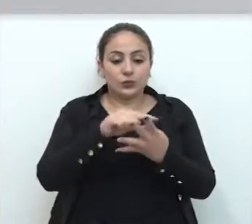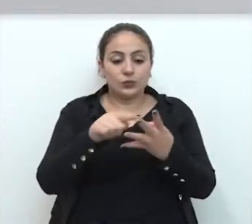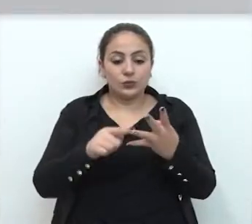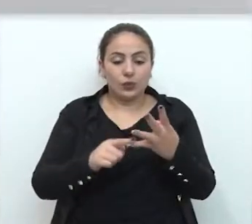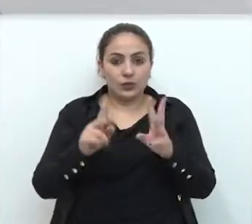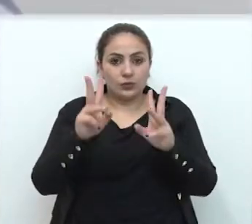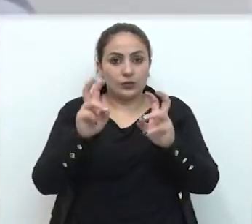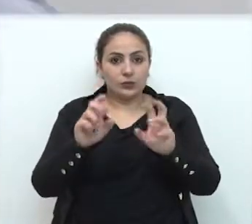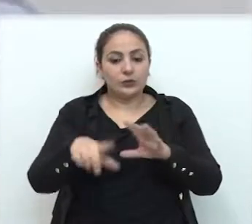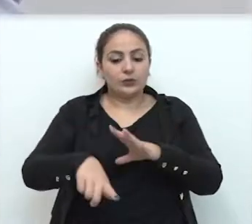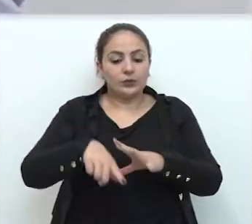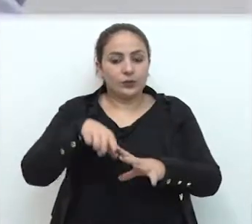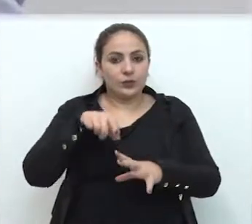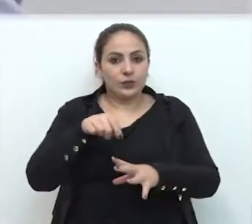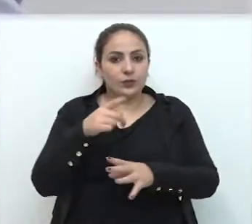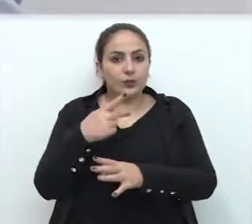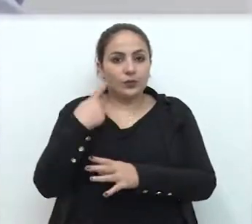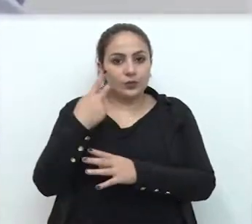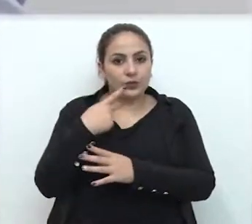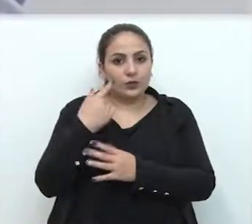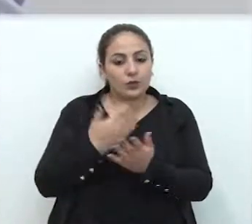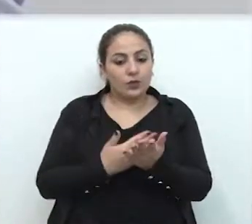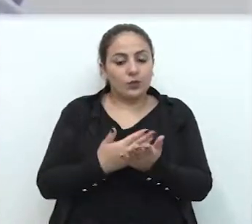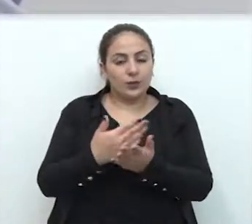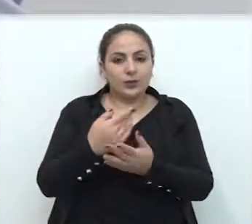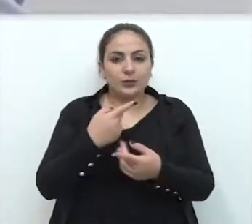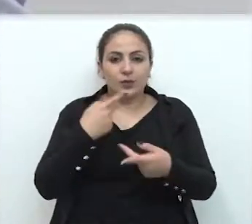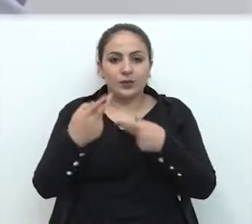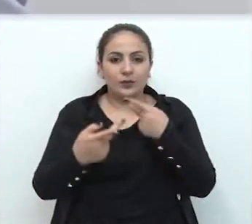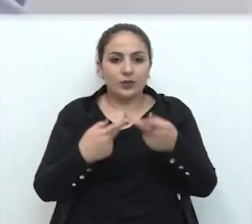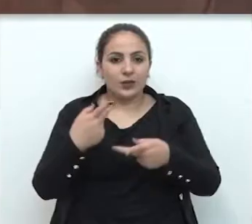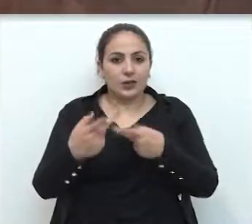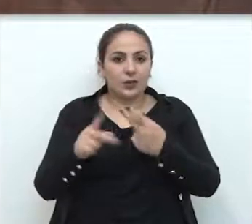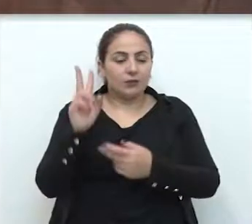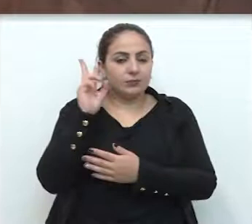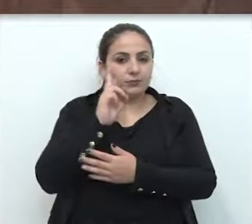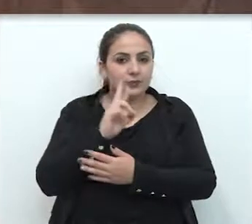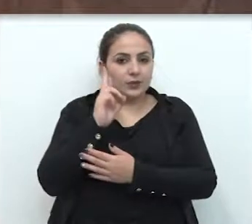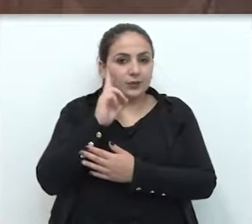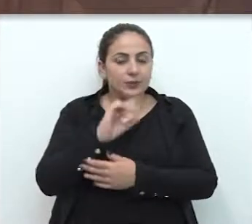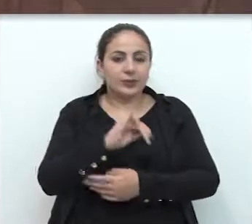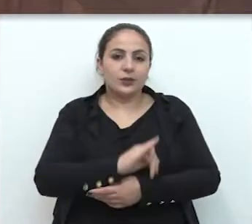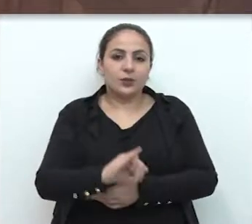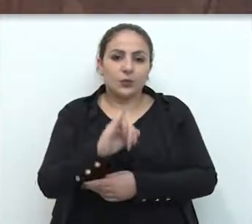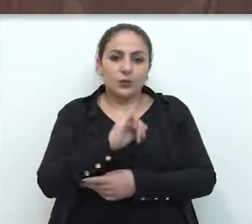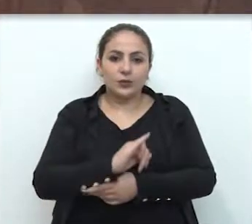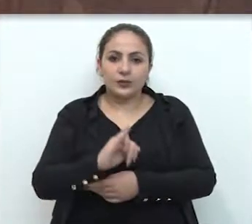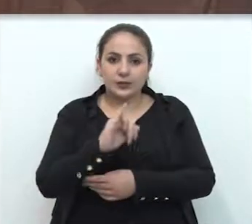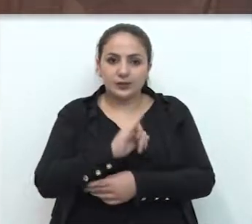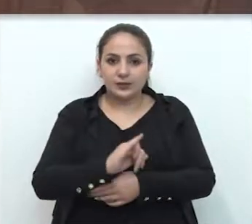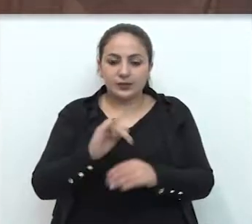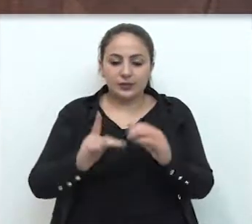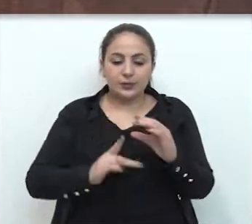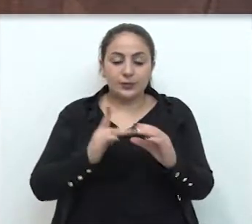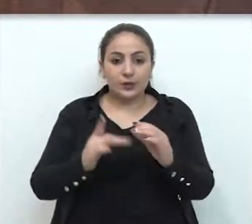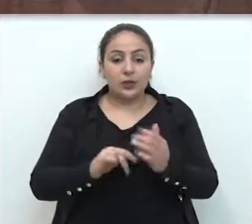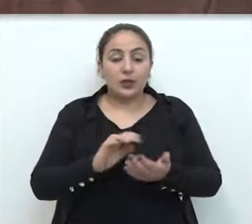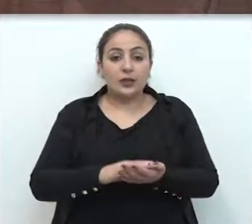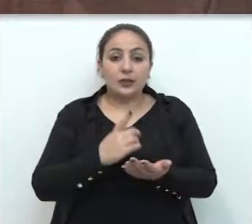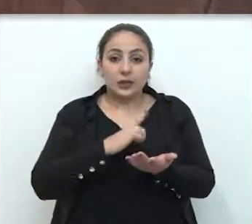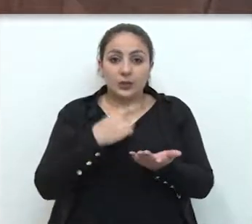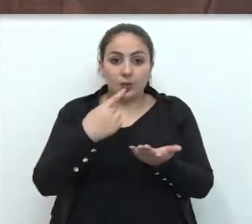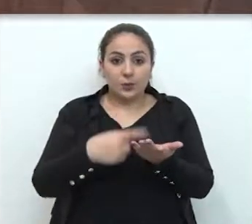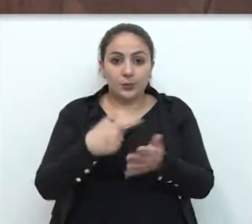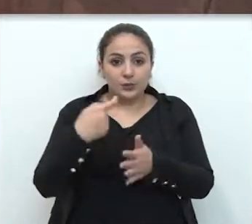os quatro assuntos escolhidos, o vereador iniciou o discurso, lembrando a importância do parlamento se